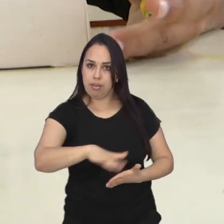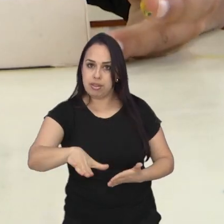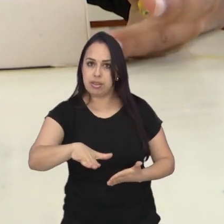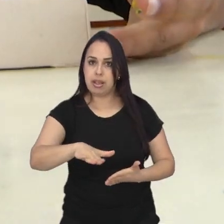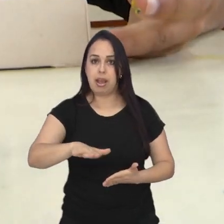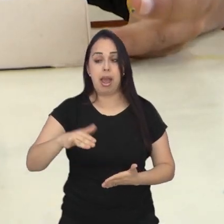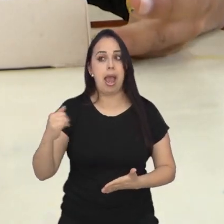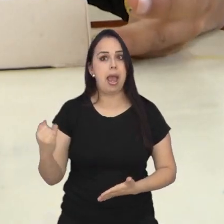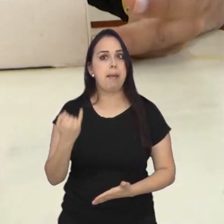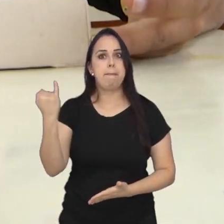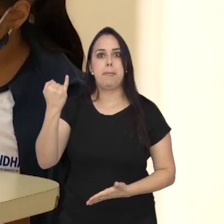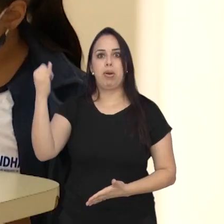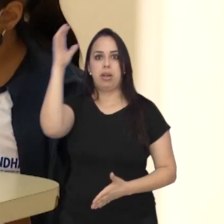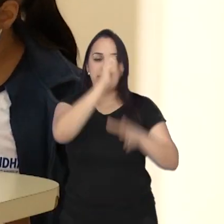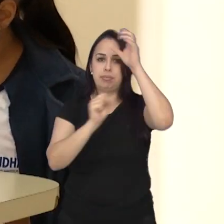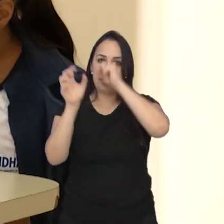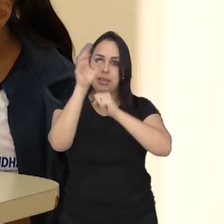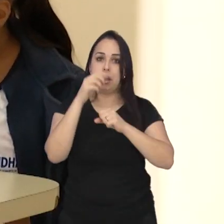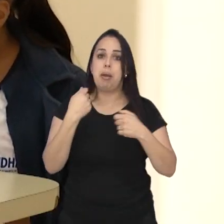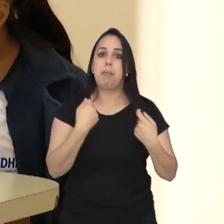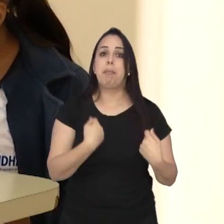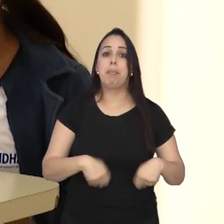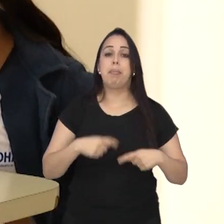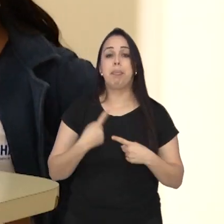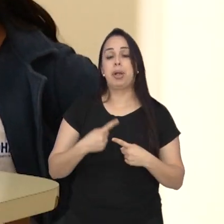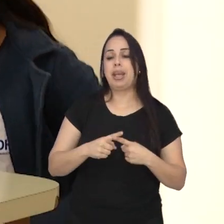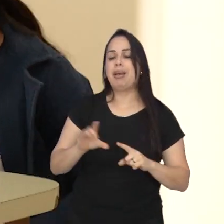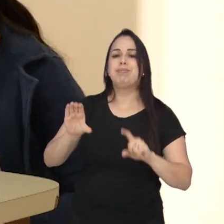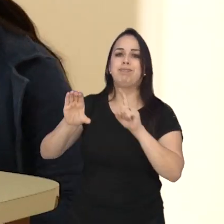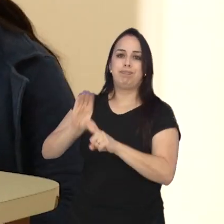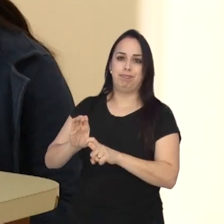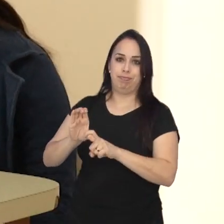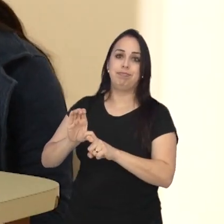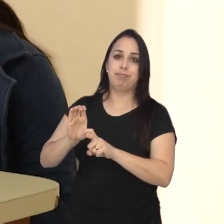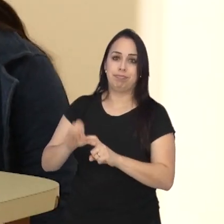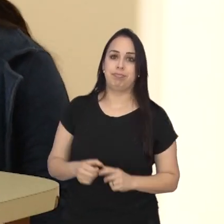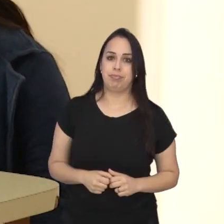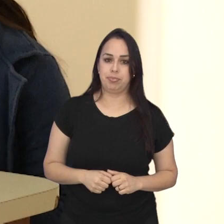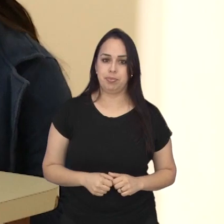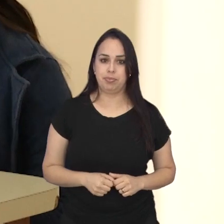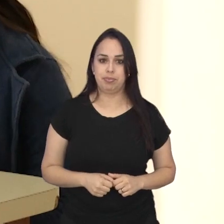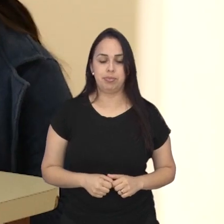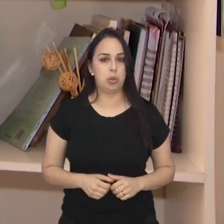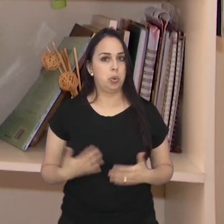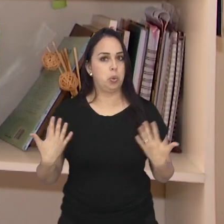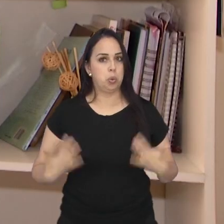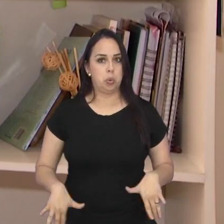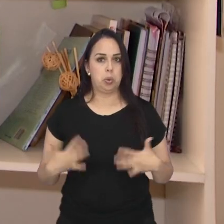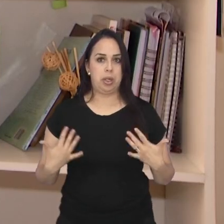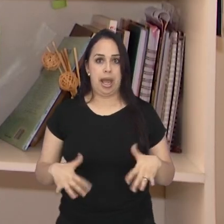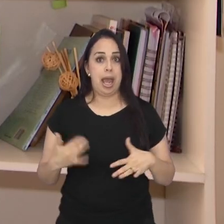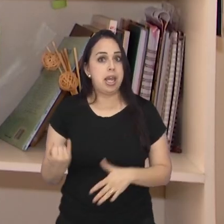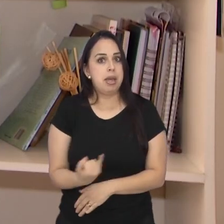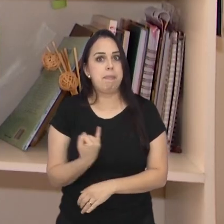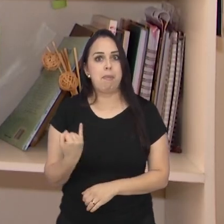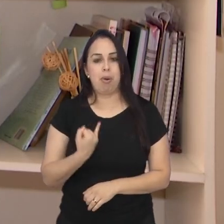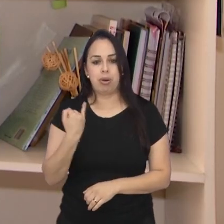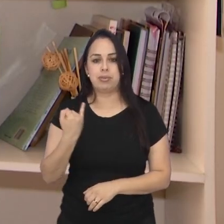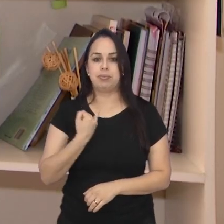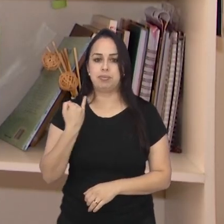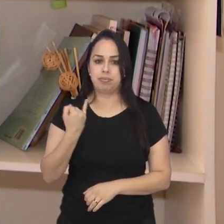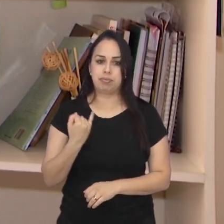instituição, é essencial, já que elas dependem exclusivamente dos adultos. É imprescindível.